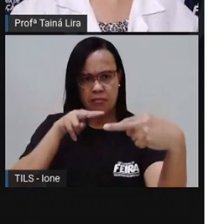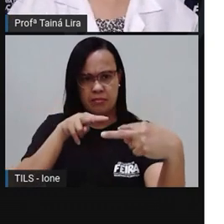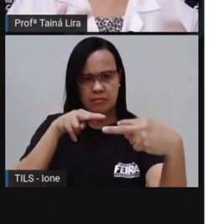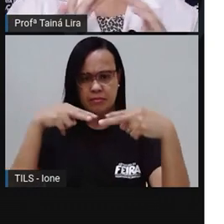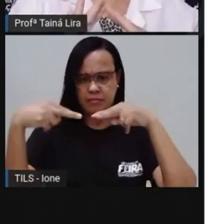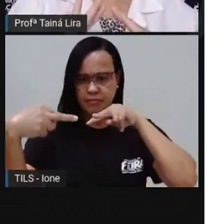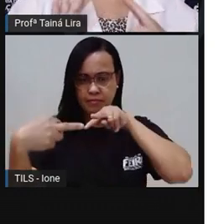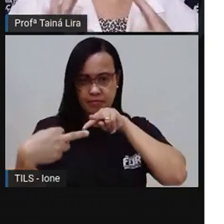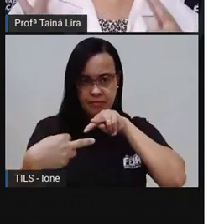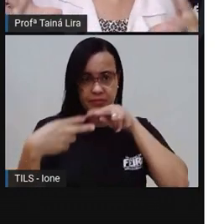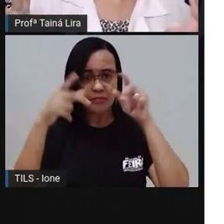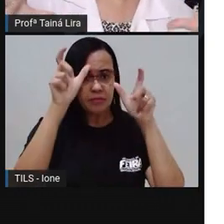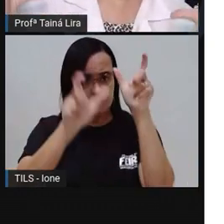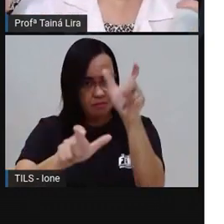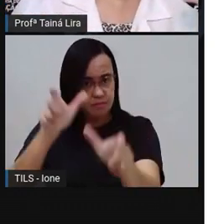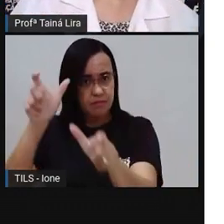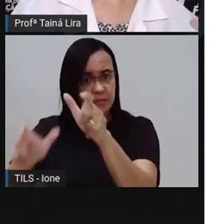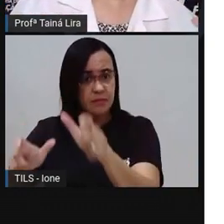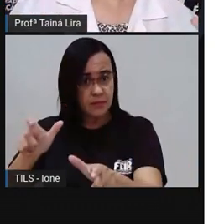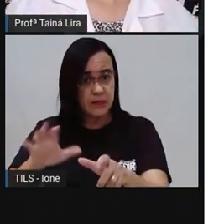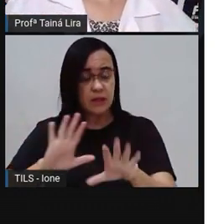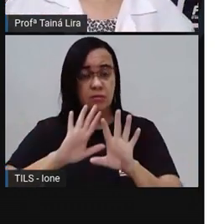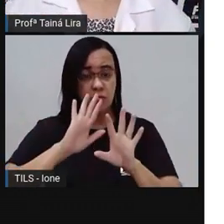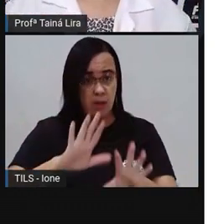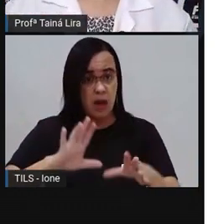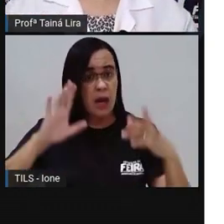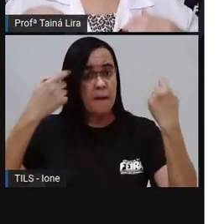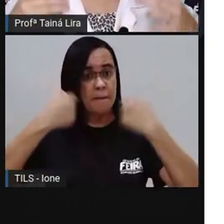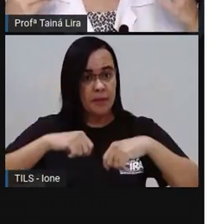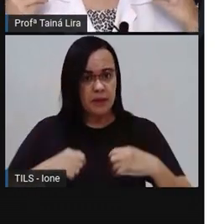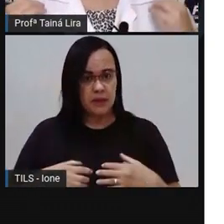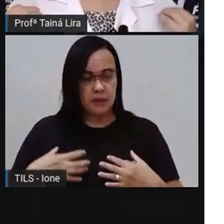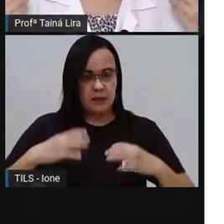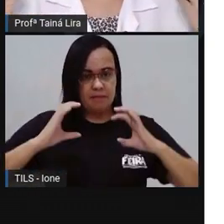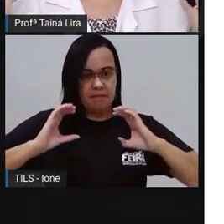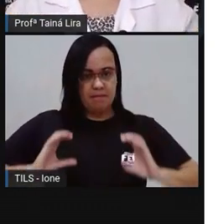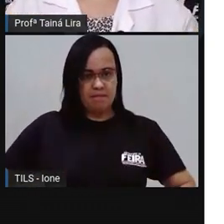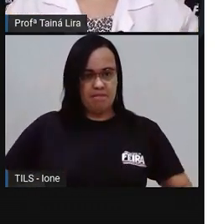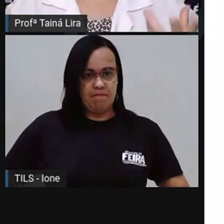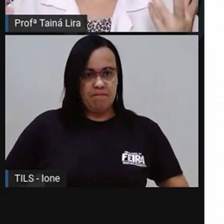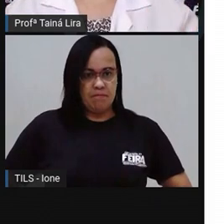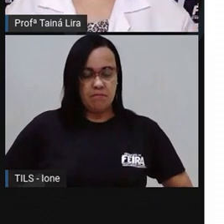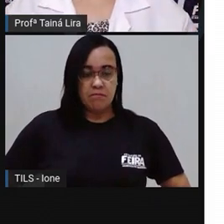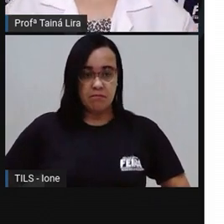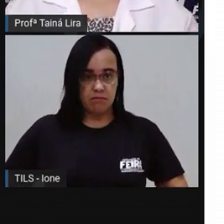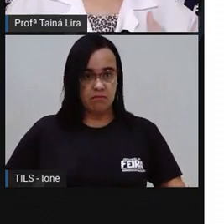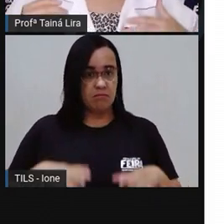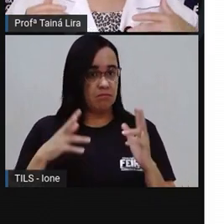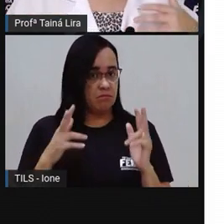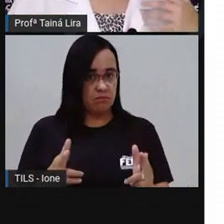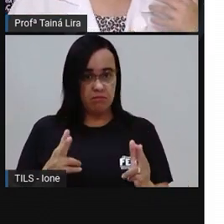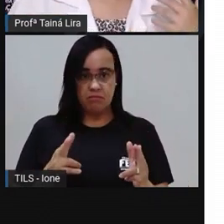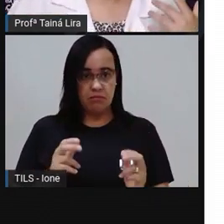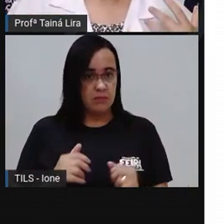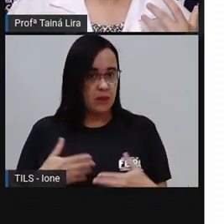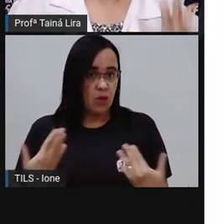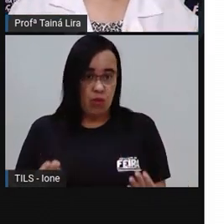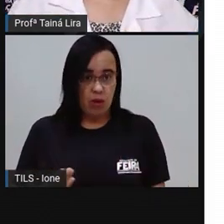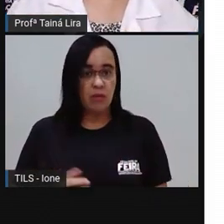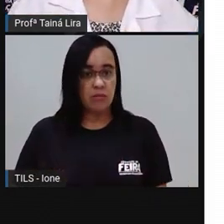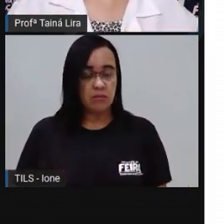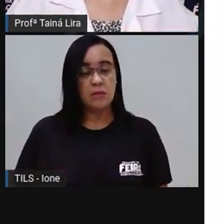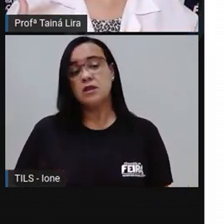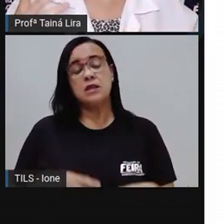essa receita, mas você tem que se comportar, né? Como se essa pessoa estivesse ali. E aí você tem que tomar os